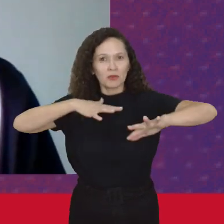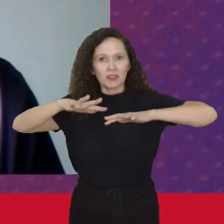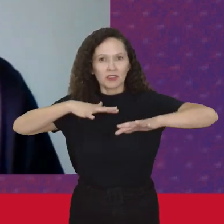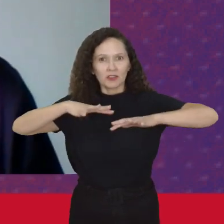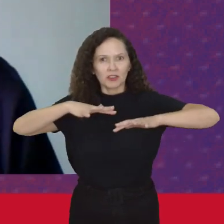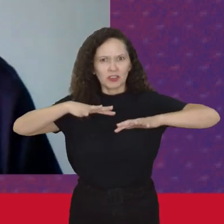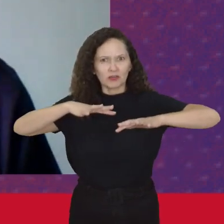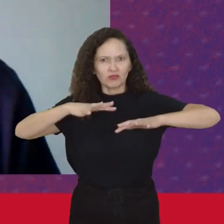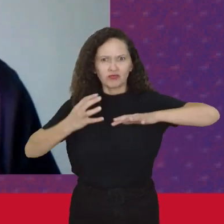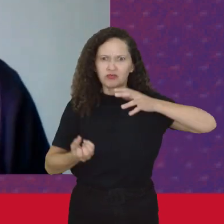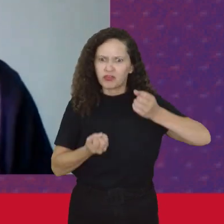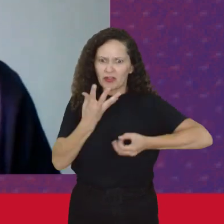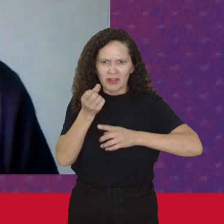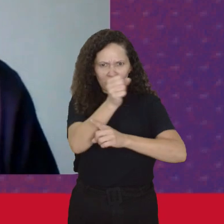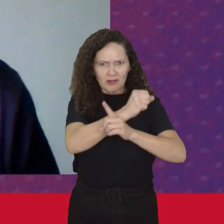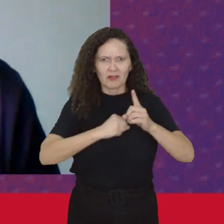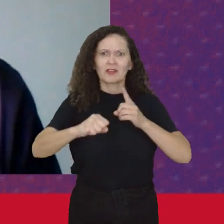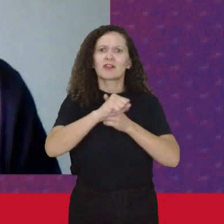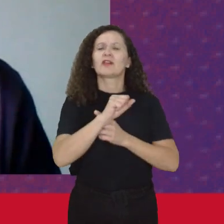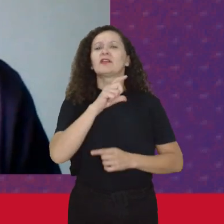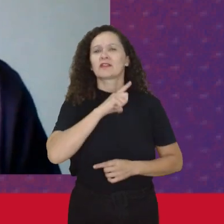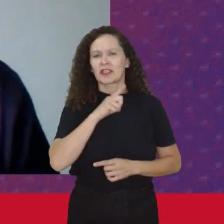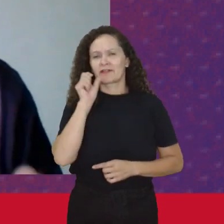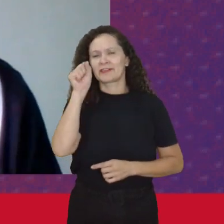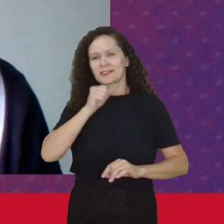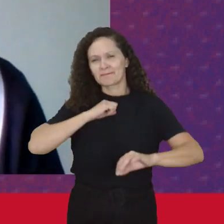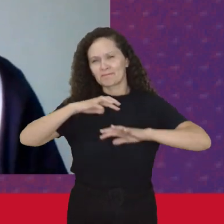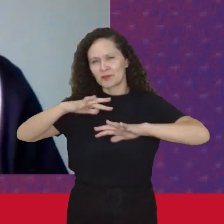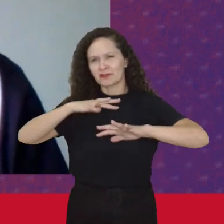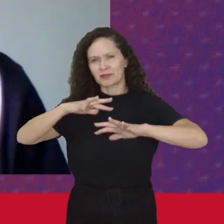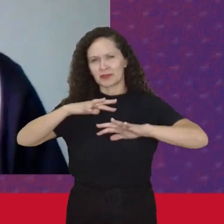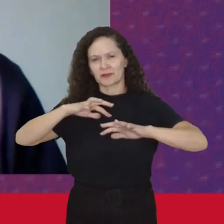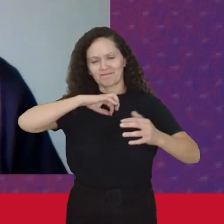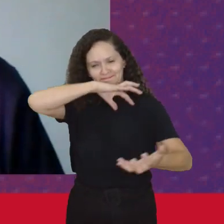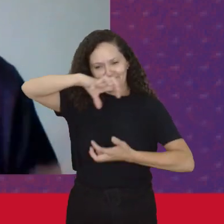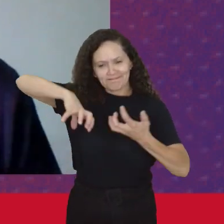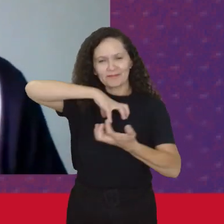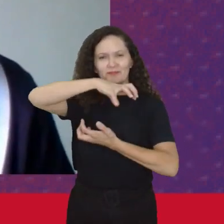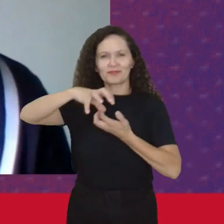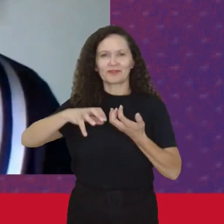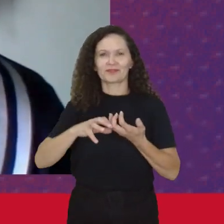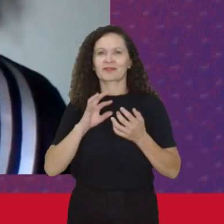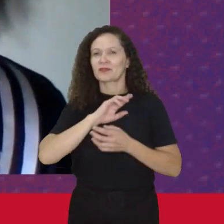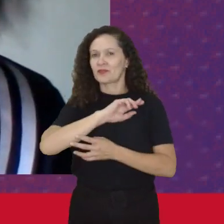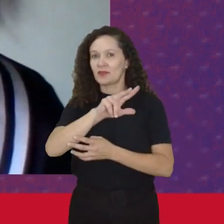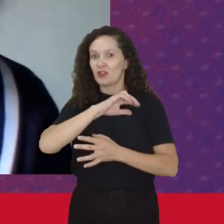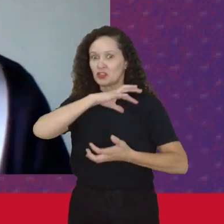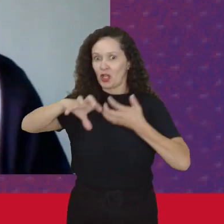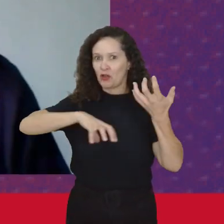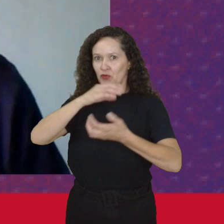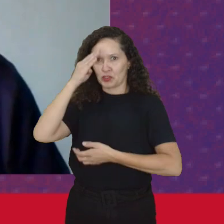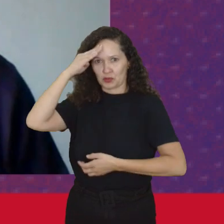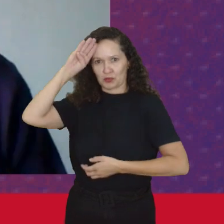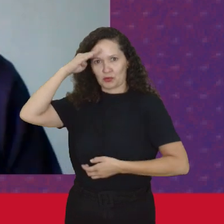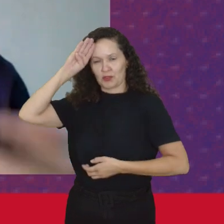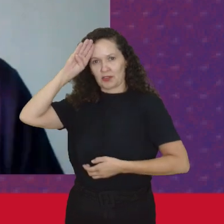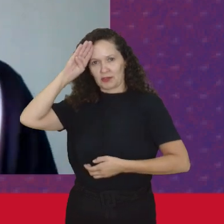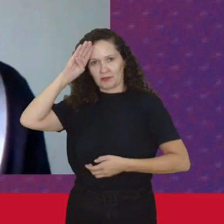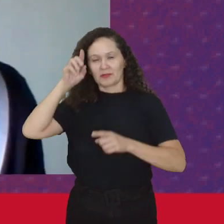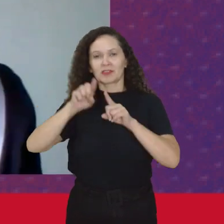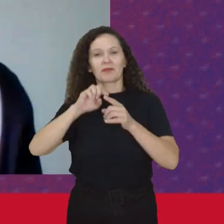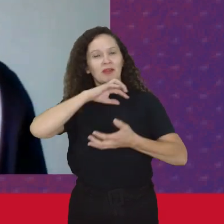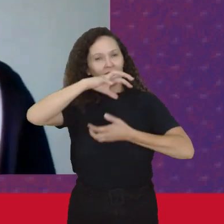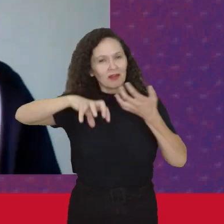Ebulição social Né Então assim É Não só A revolução Cubana As